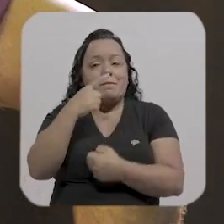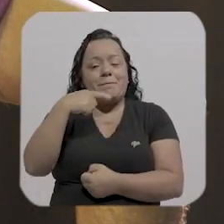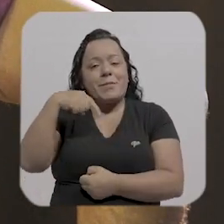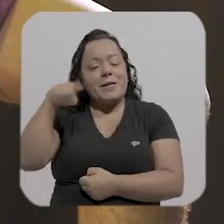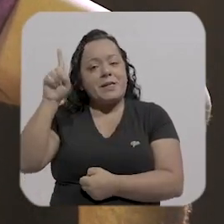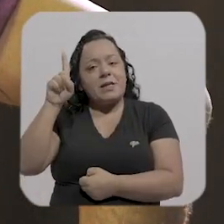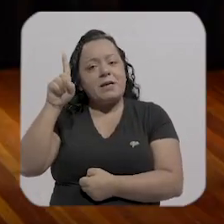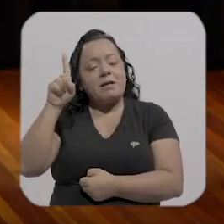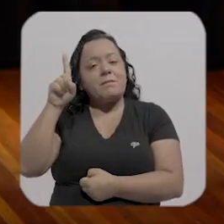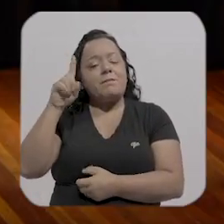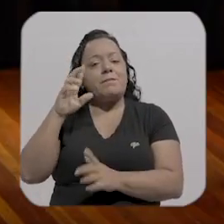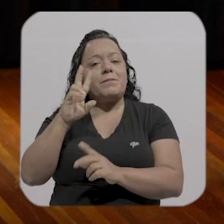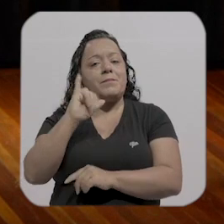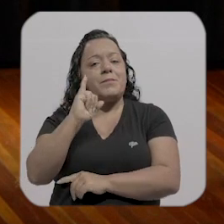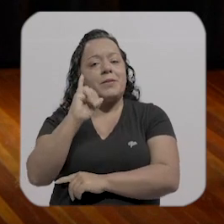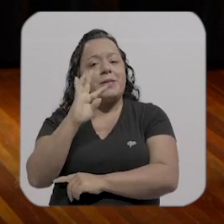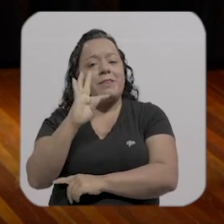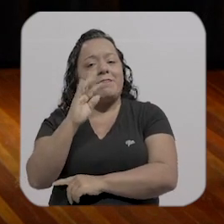pra Itacoã.